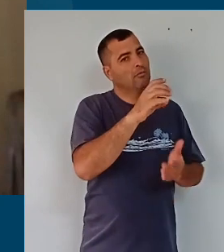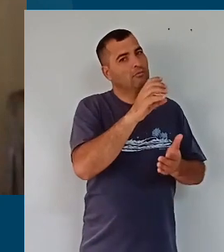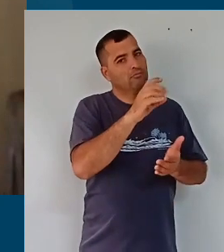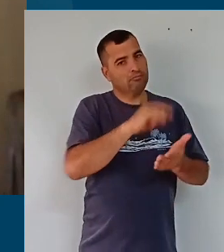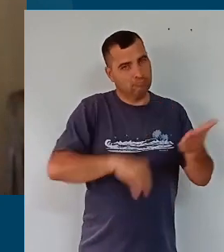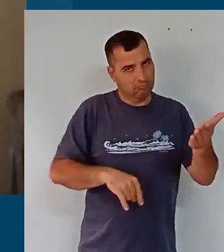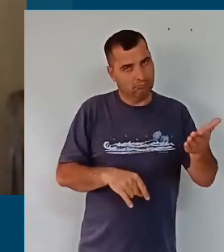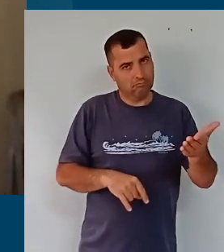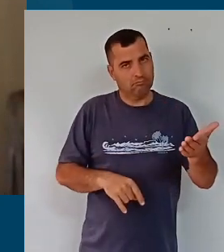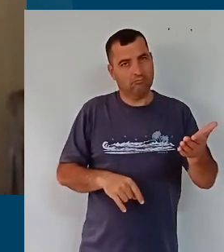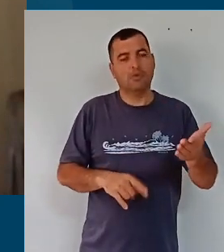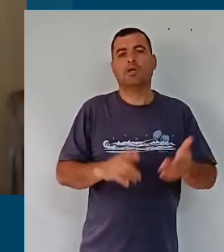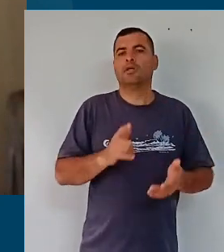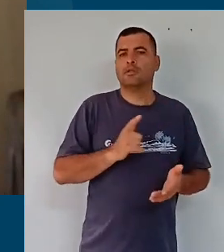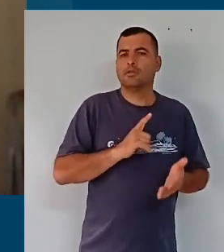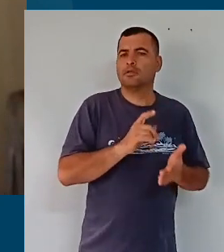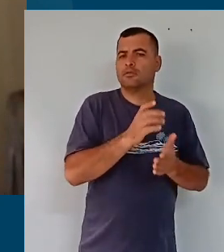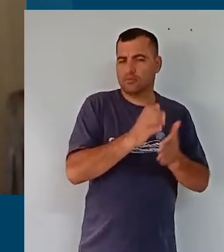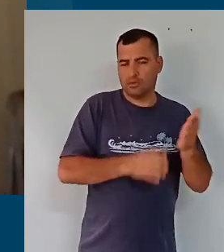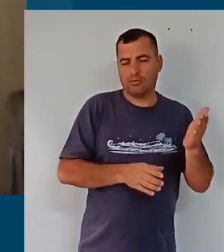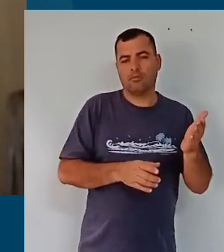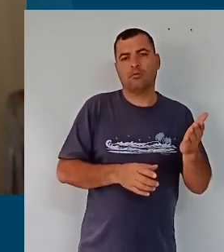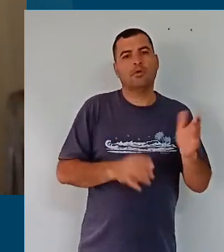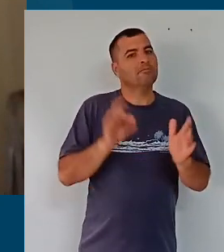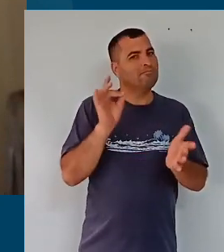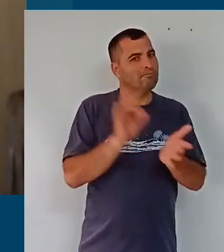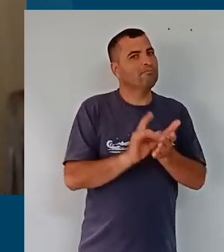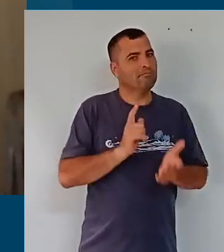Nós tivemos alguns números significativos